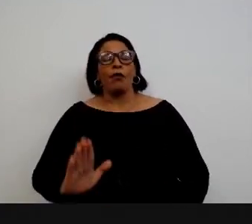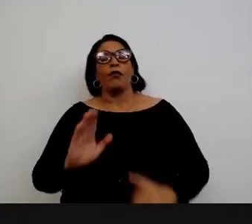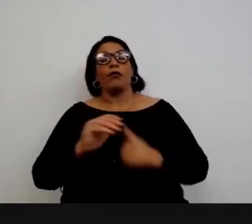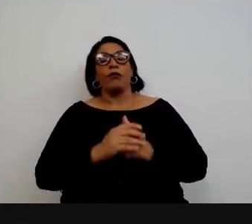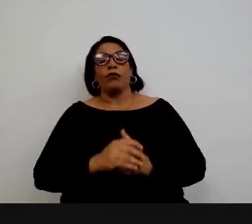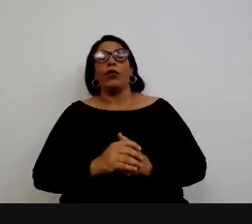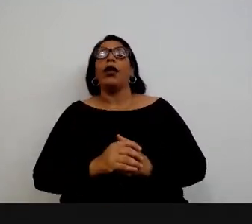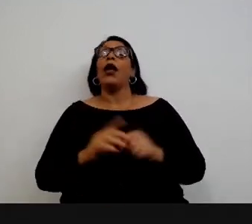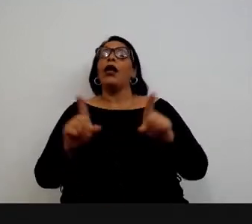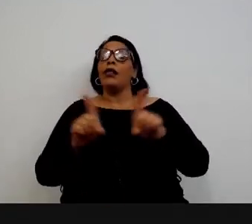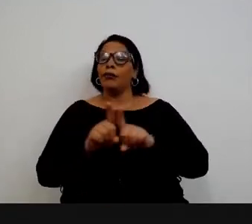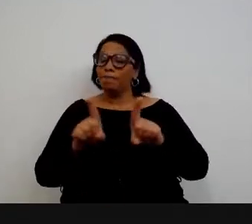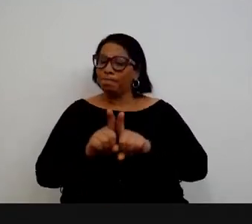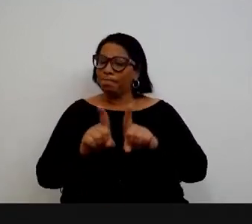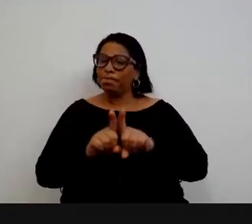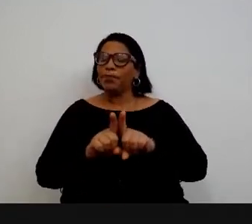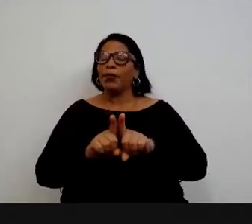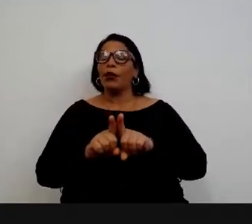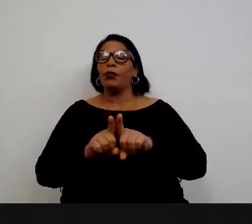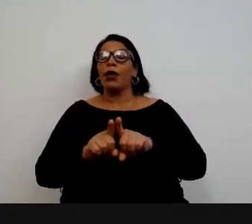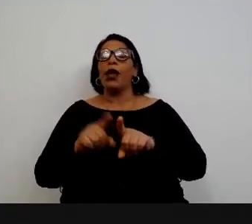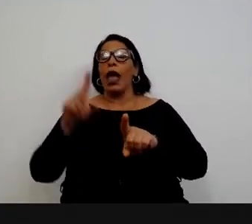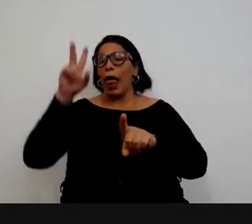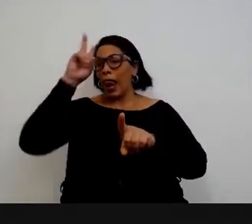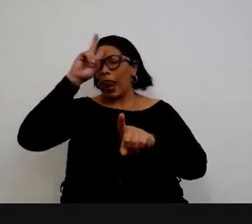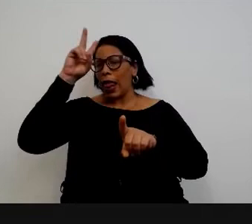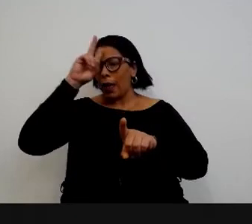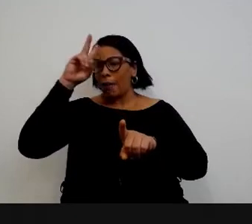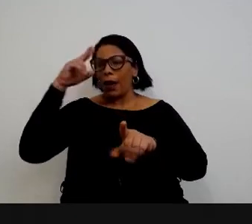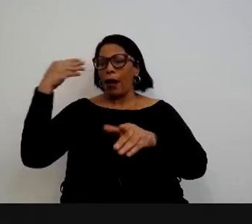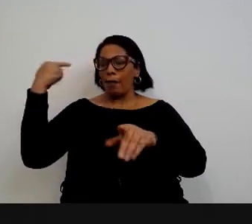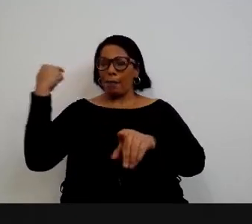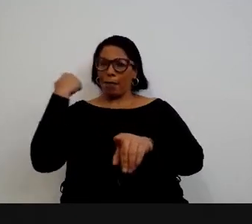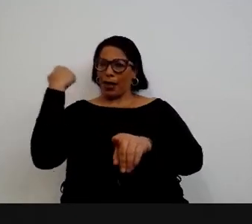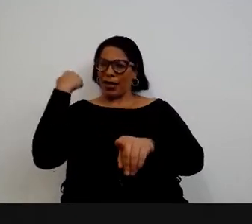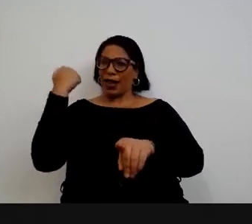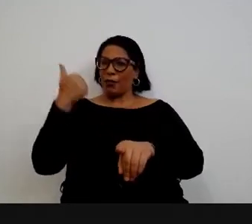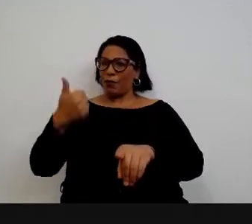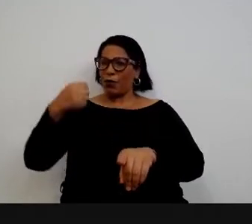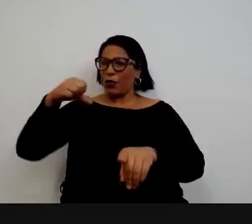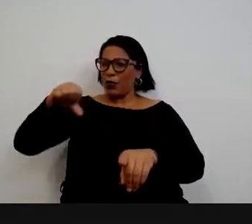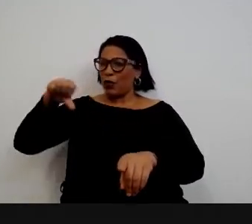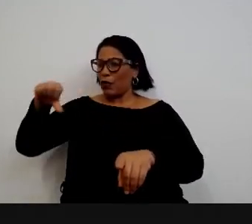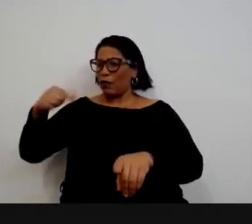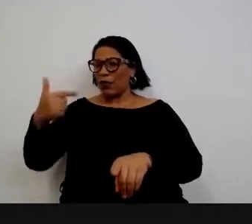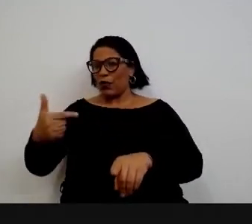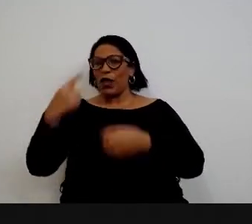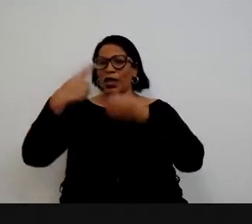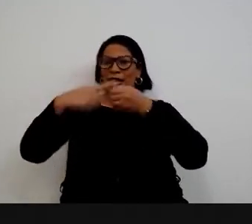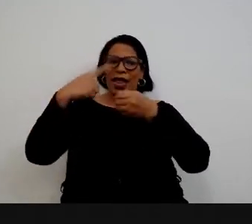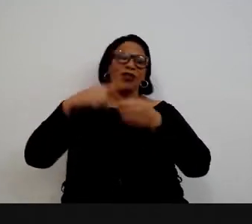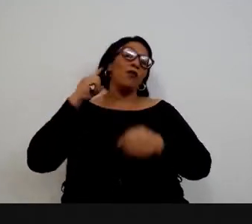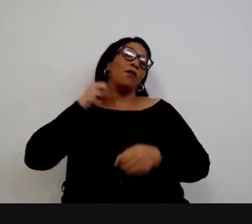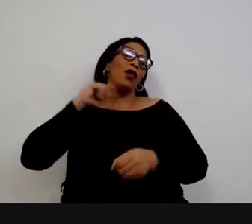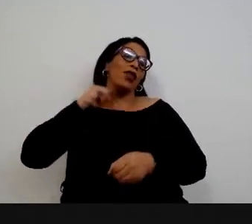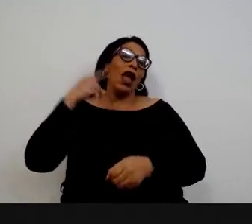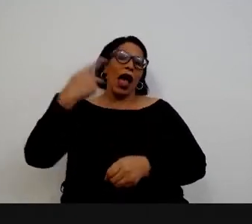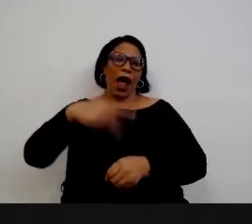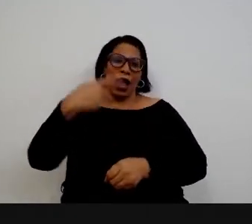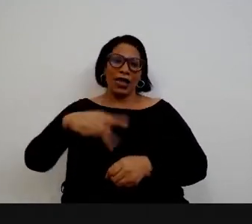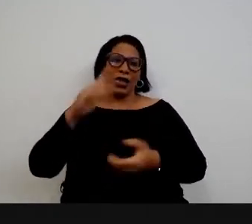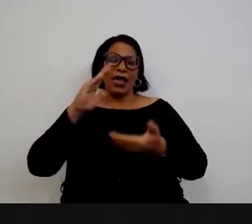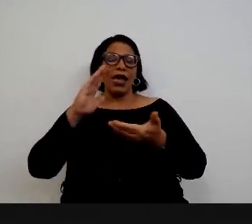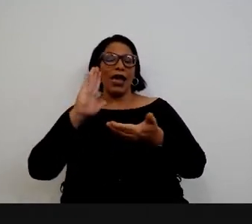E, estendendo essa caminhada que começa em 92, lá em Minas Gerais, aqui, o